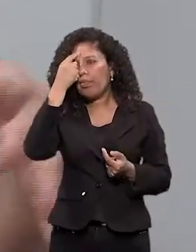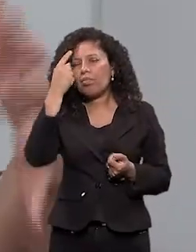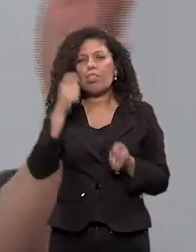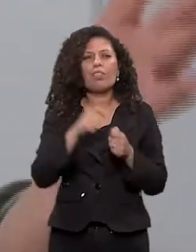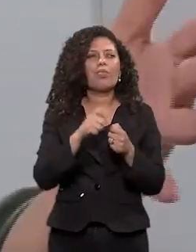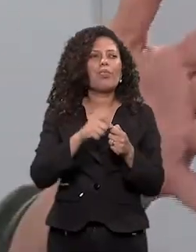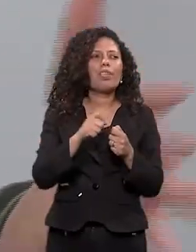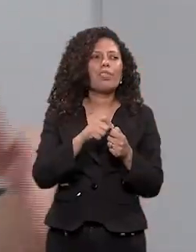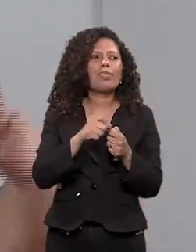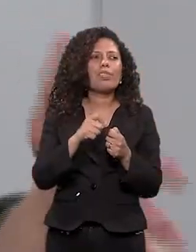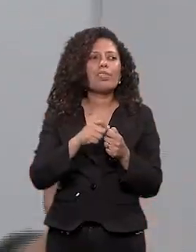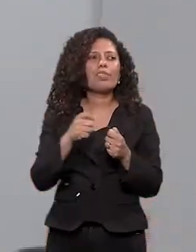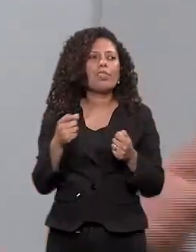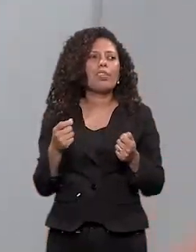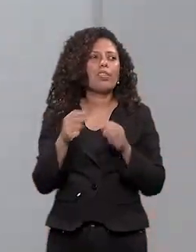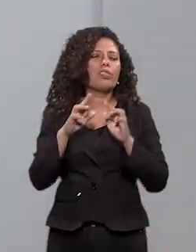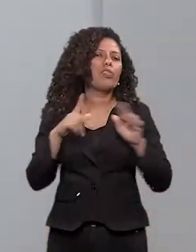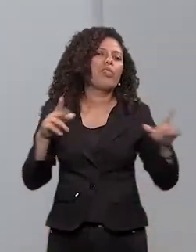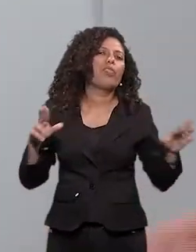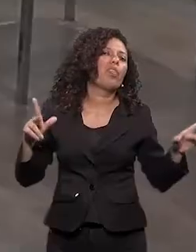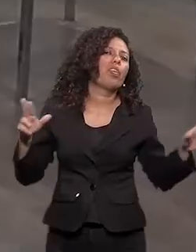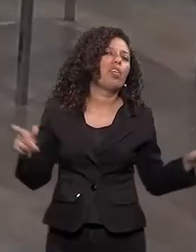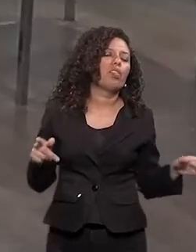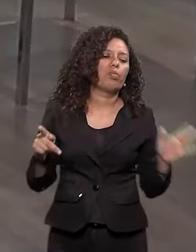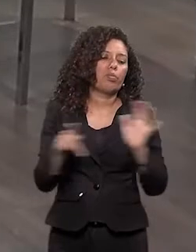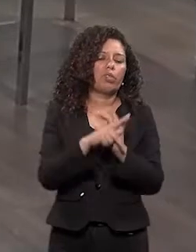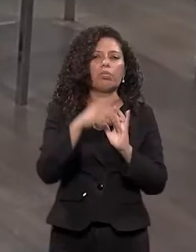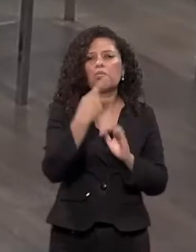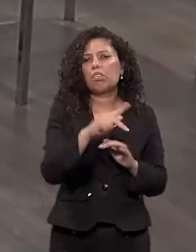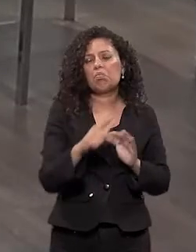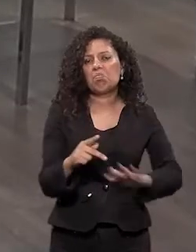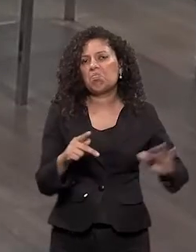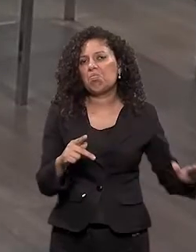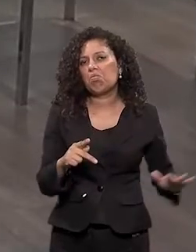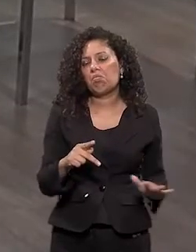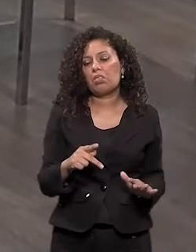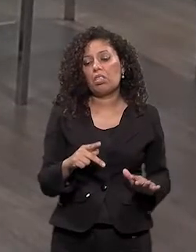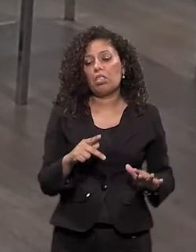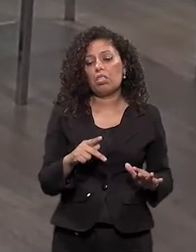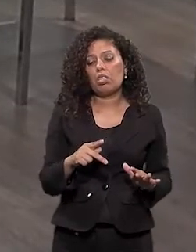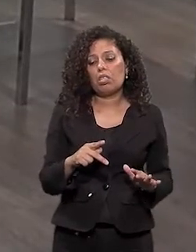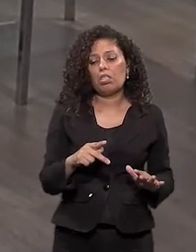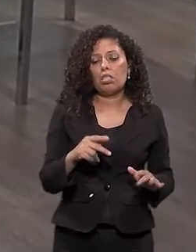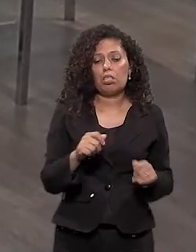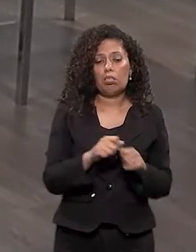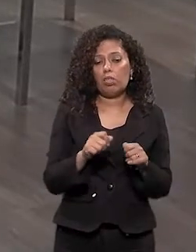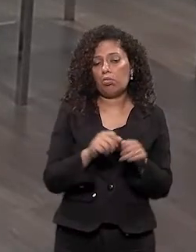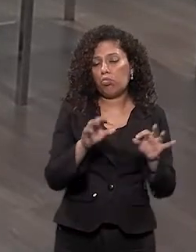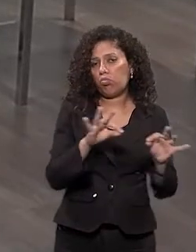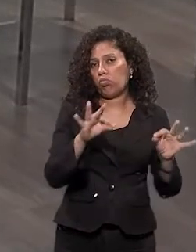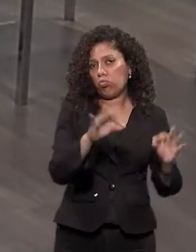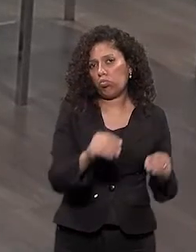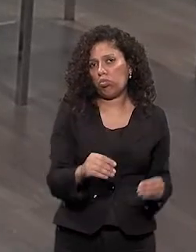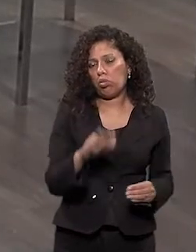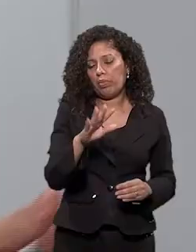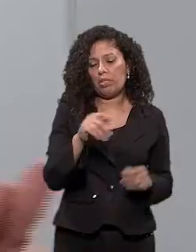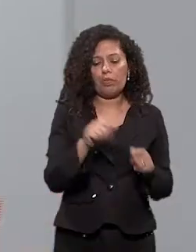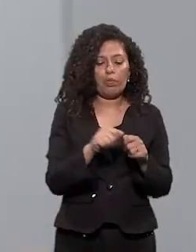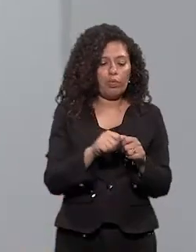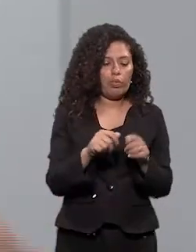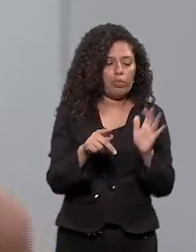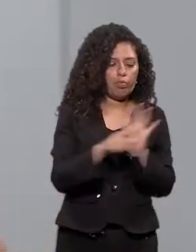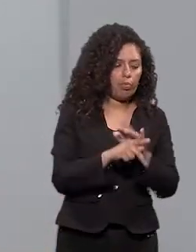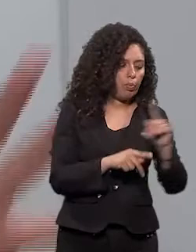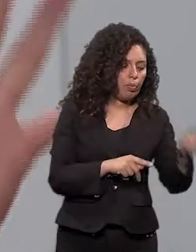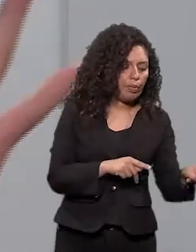Pensando dessa forma Para crianças, né? Apesar de que eu faço músicas Não só pra crianças Mas, ah, vou fazer assim pra